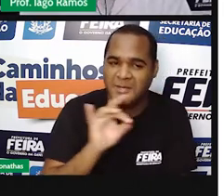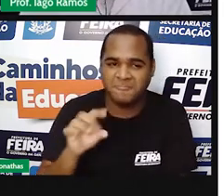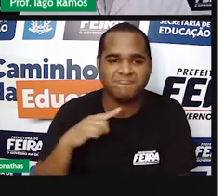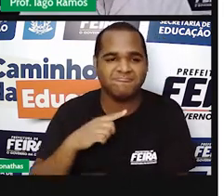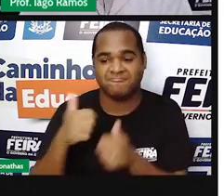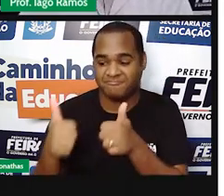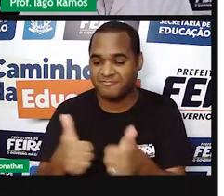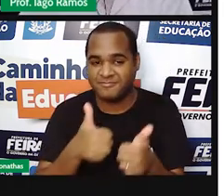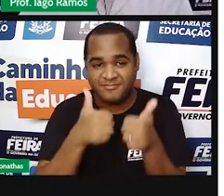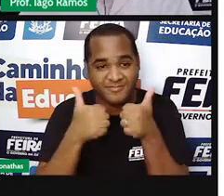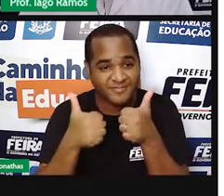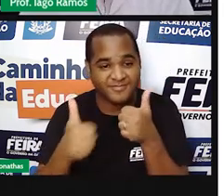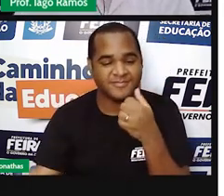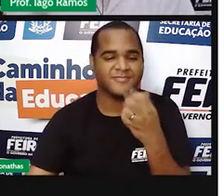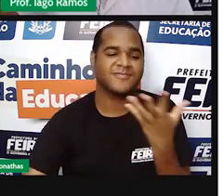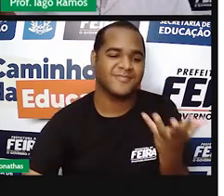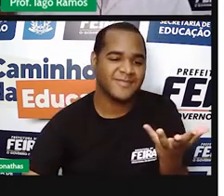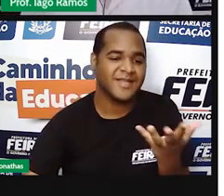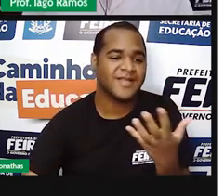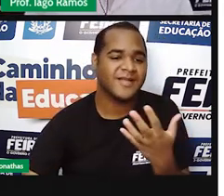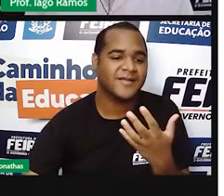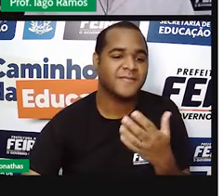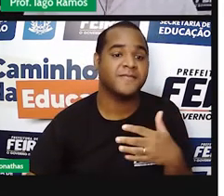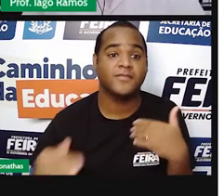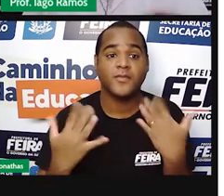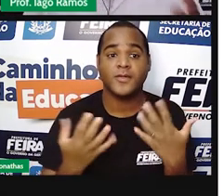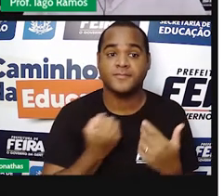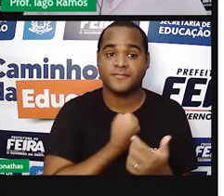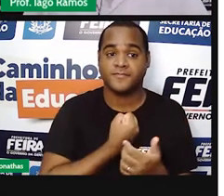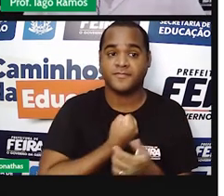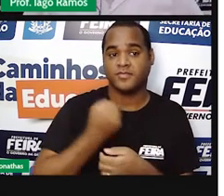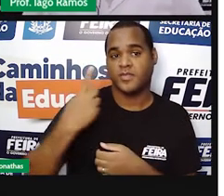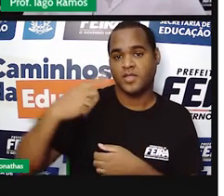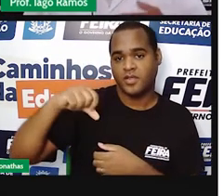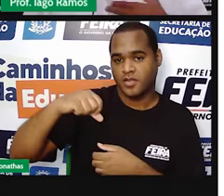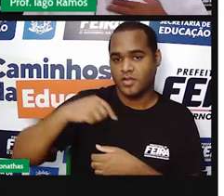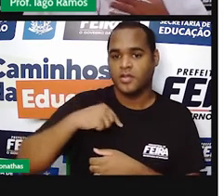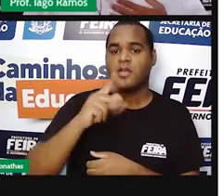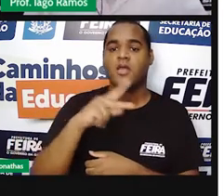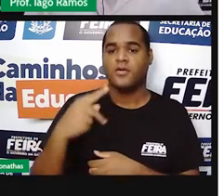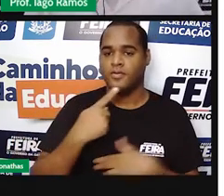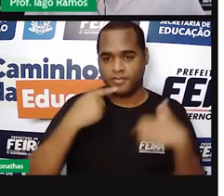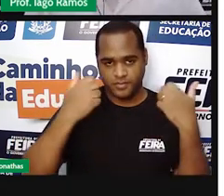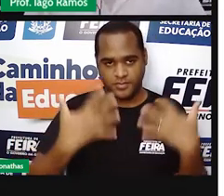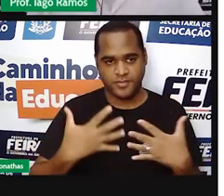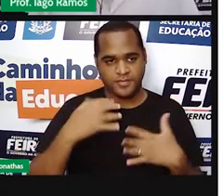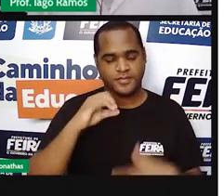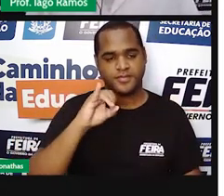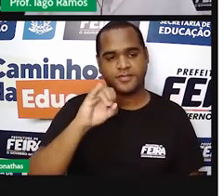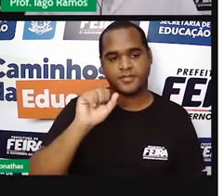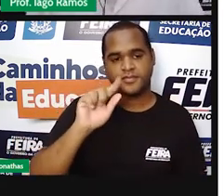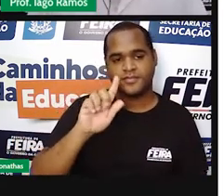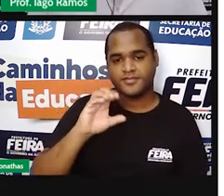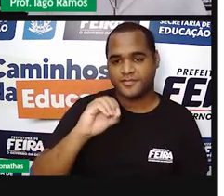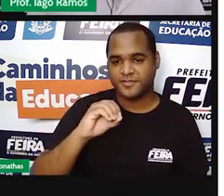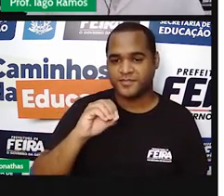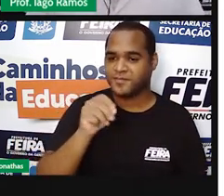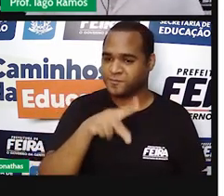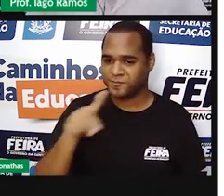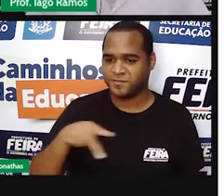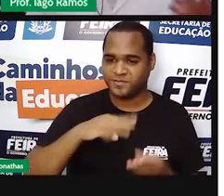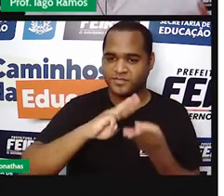belezinha? Bom, e como já são 19 aulas, você já sabe que eu sou o professor Iago Ramos, sou professor de